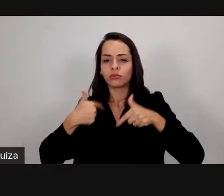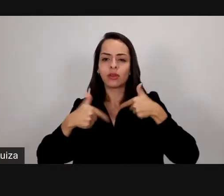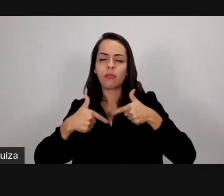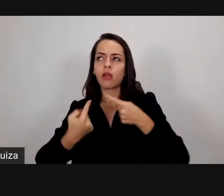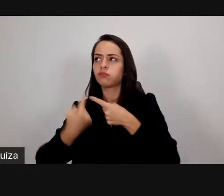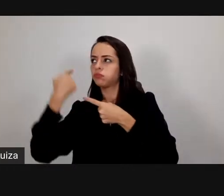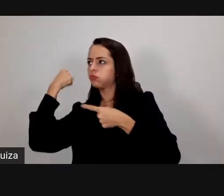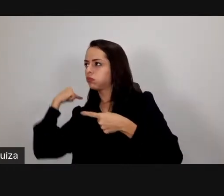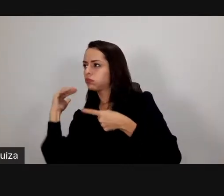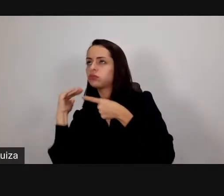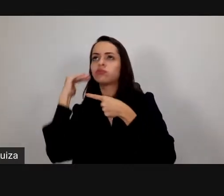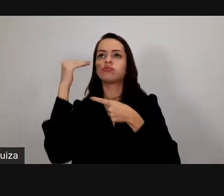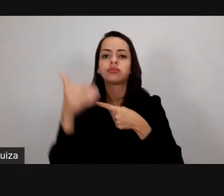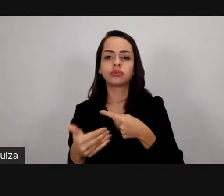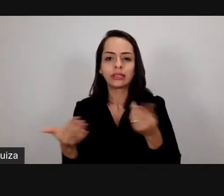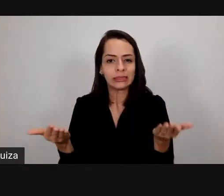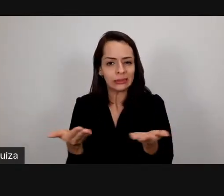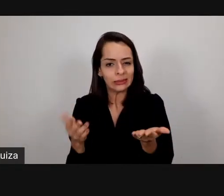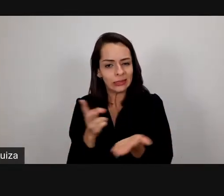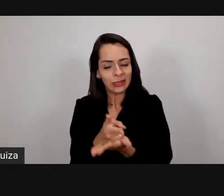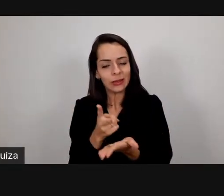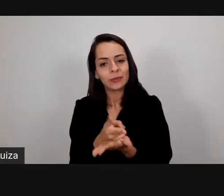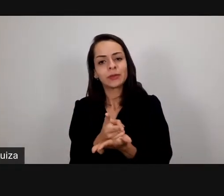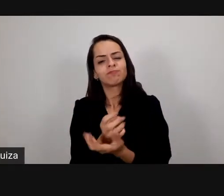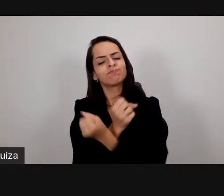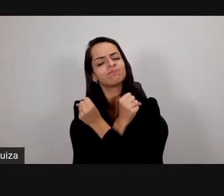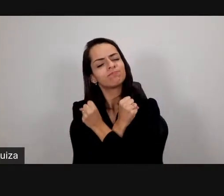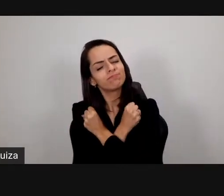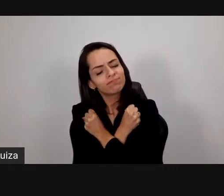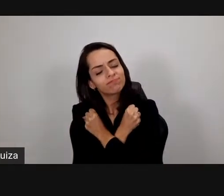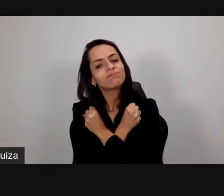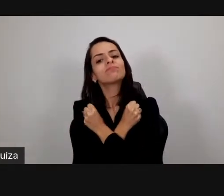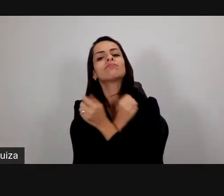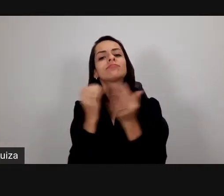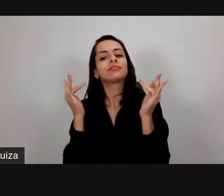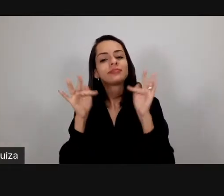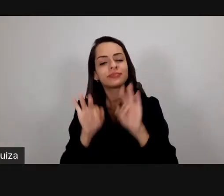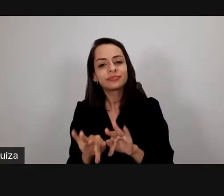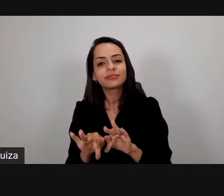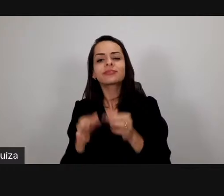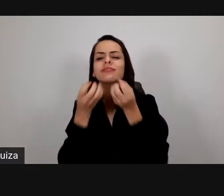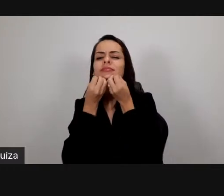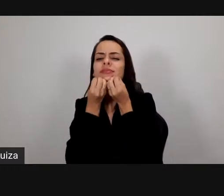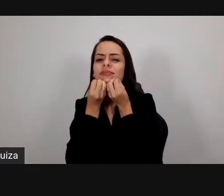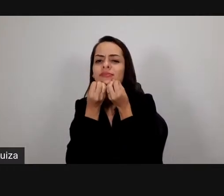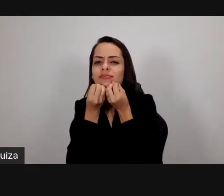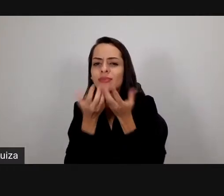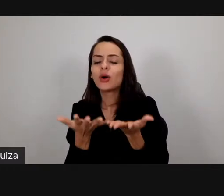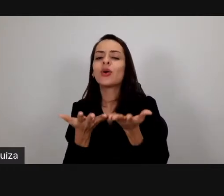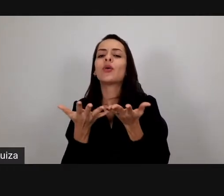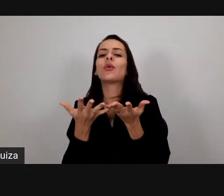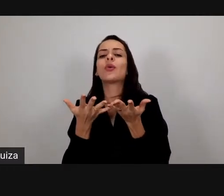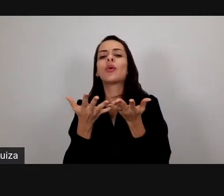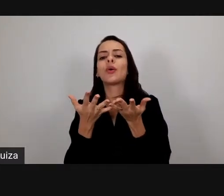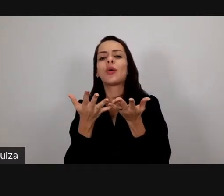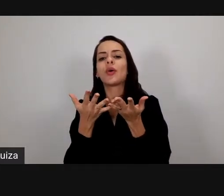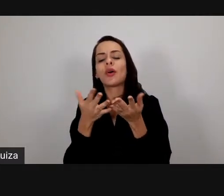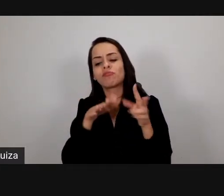então um forte abraço a todos nos despedimos aqui e tenham todos um excelente final de semana